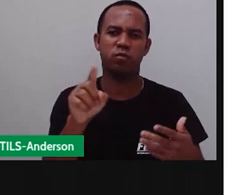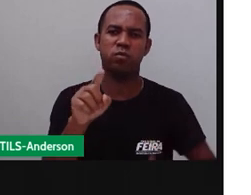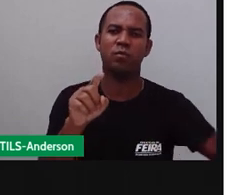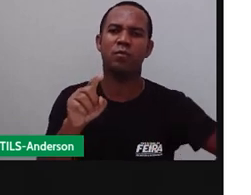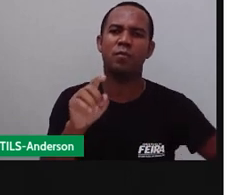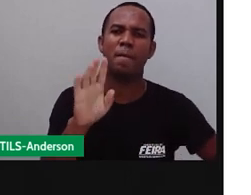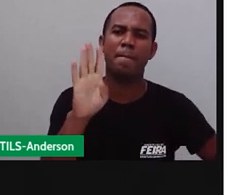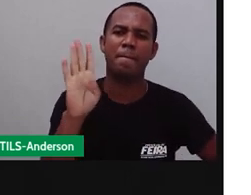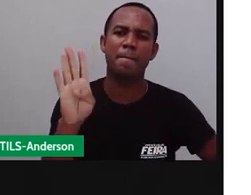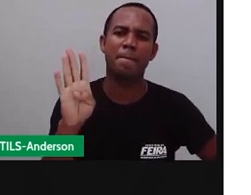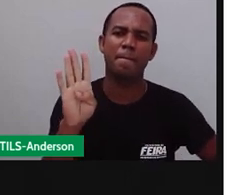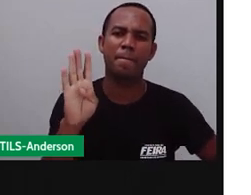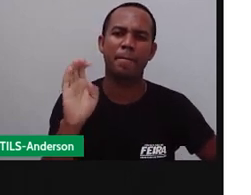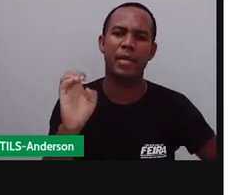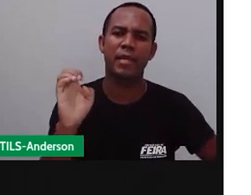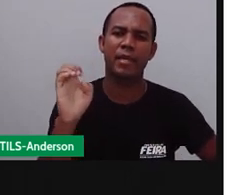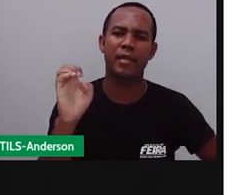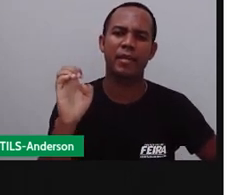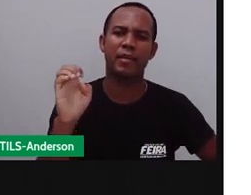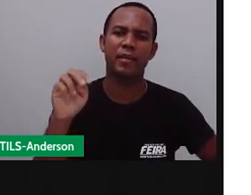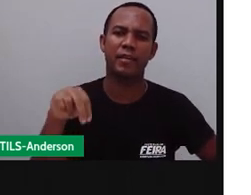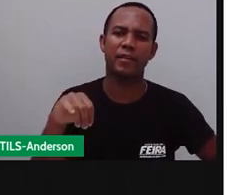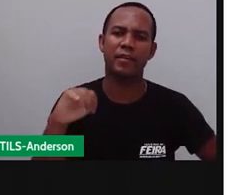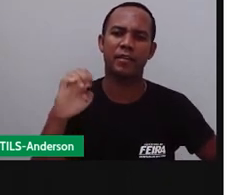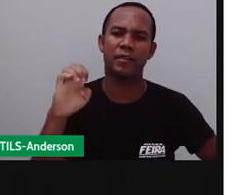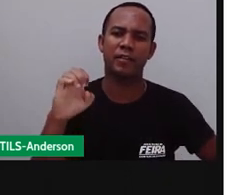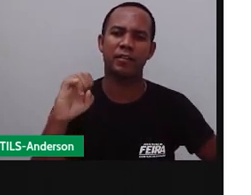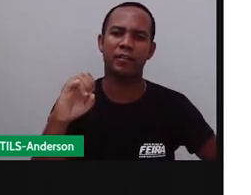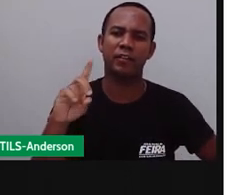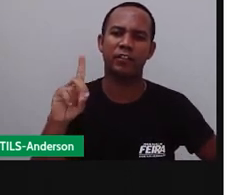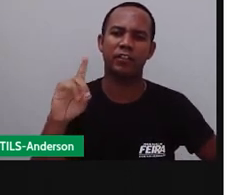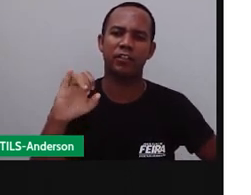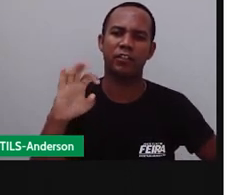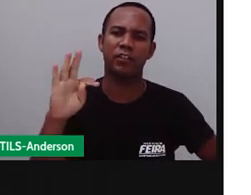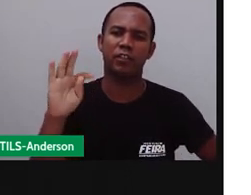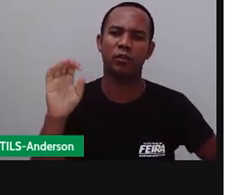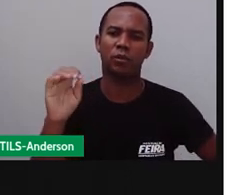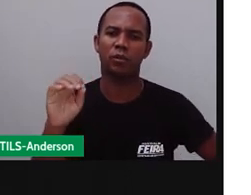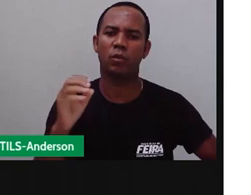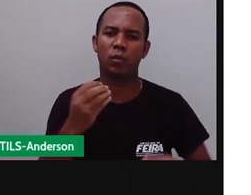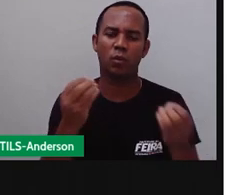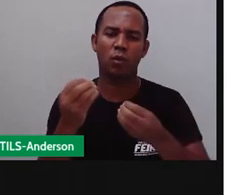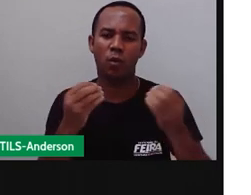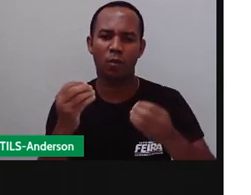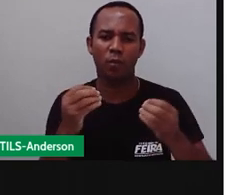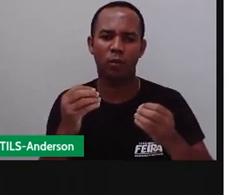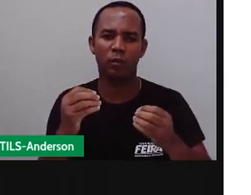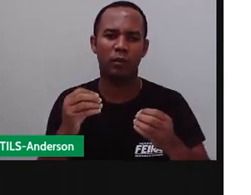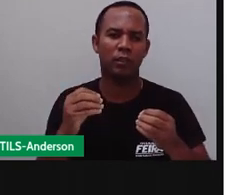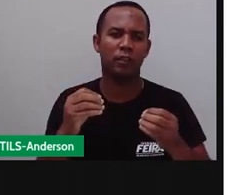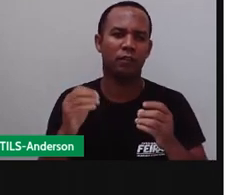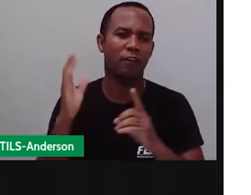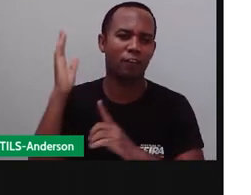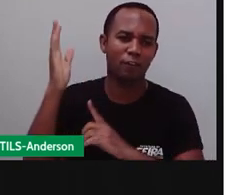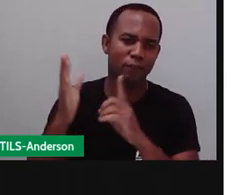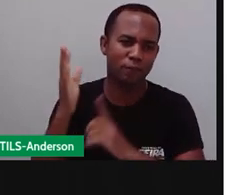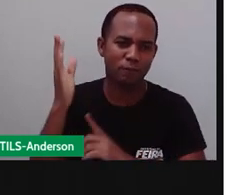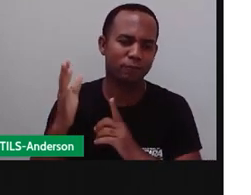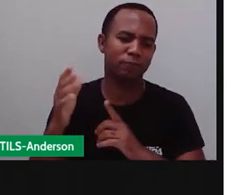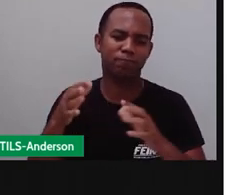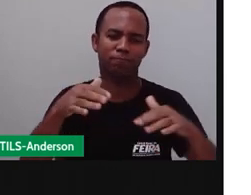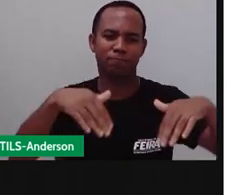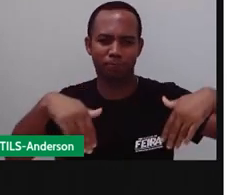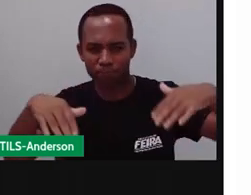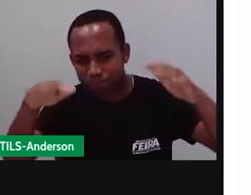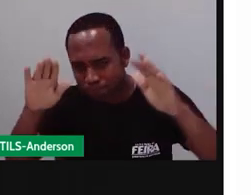haja ensinação de lendas locais, como o Boi Bumbá, né, como a lenda do Boto e outras lendas que as pessoas